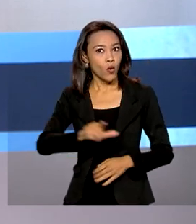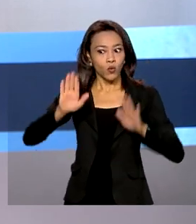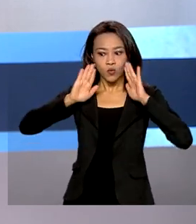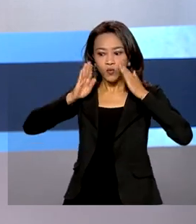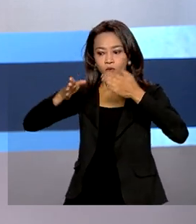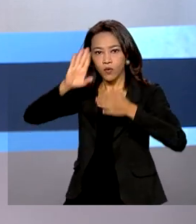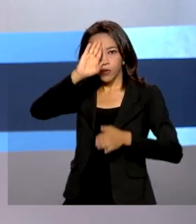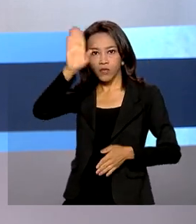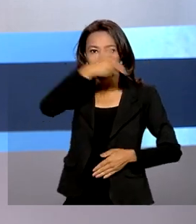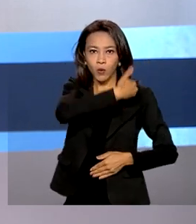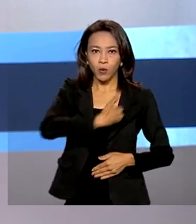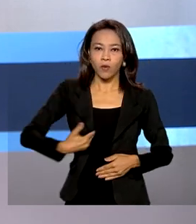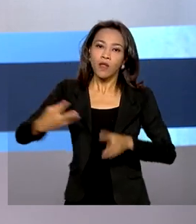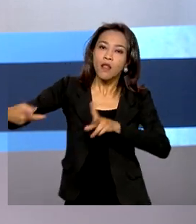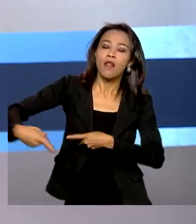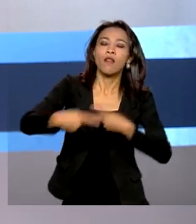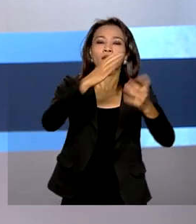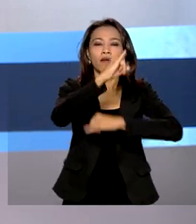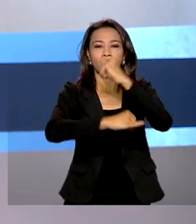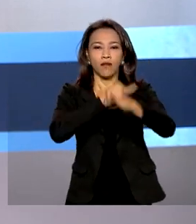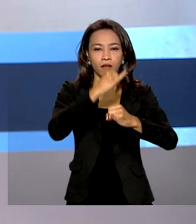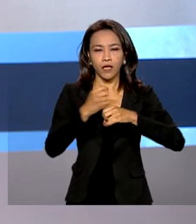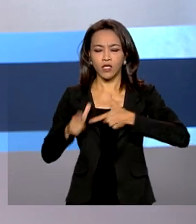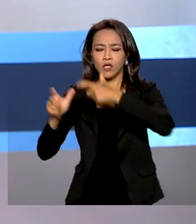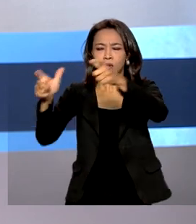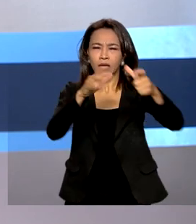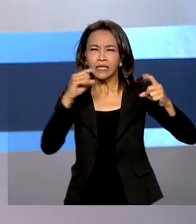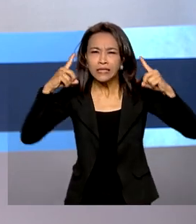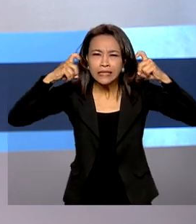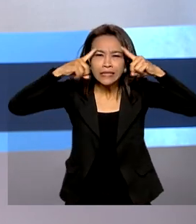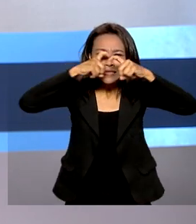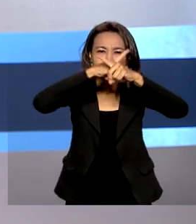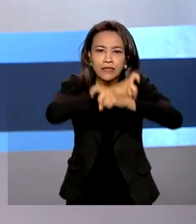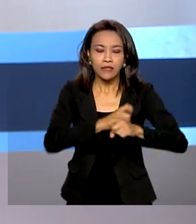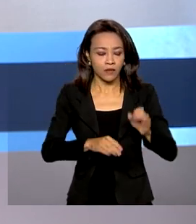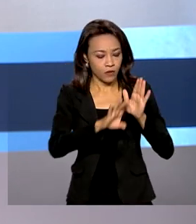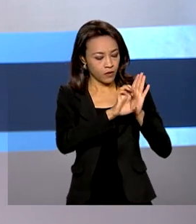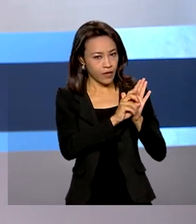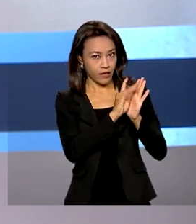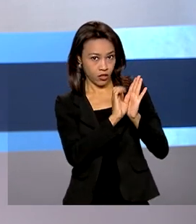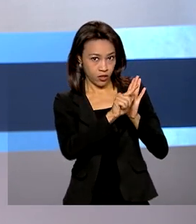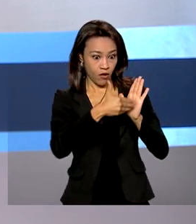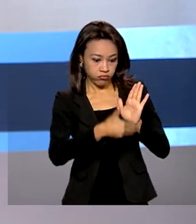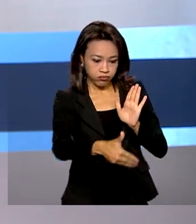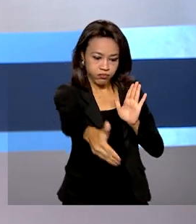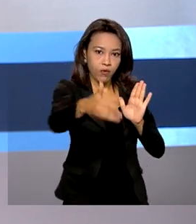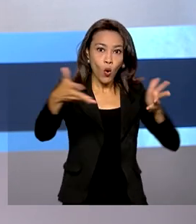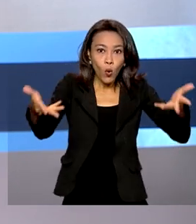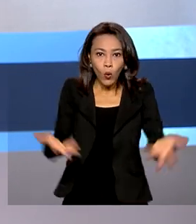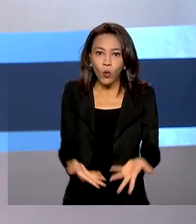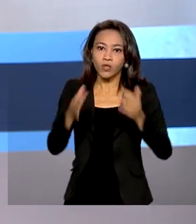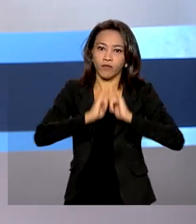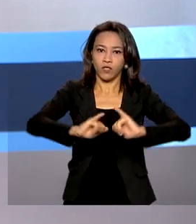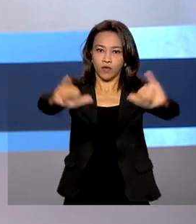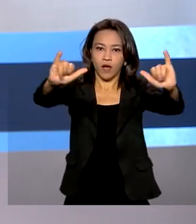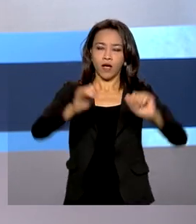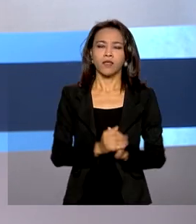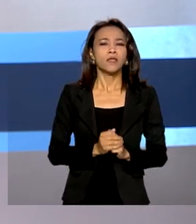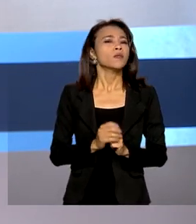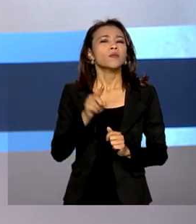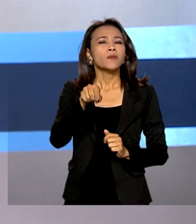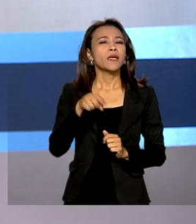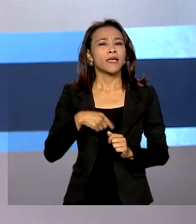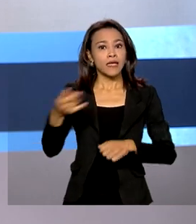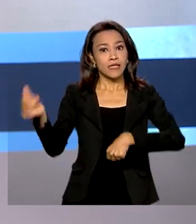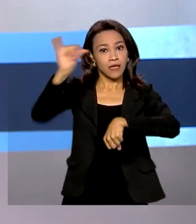federal para levar internet a locais de difícil acesso. O edital está previsto para ser publicado hoje. A previsão é de que